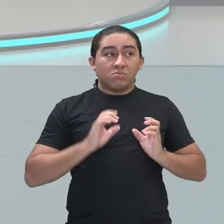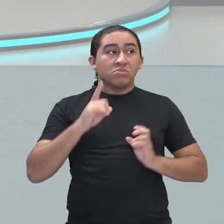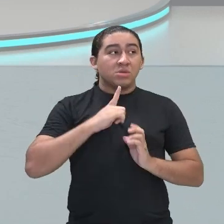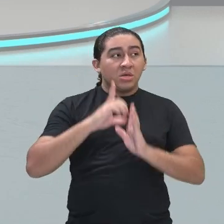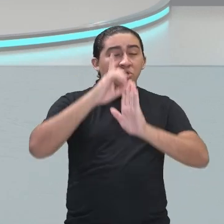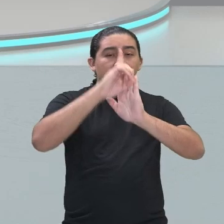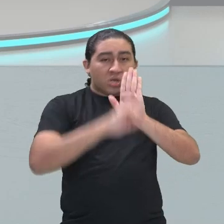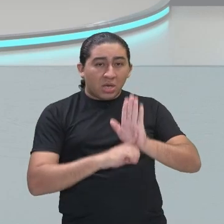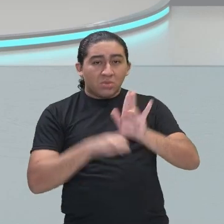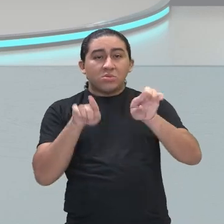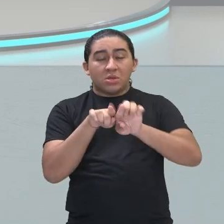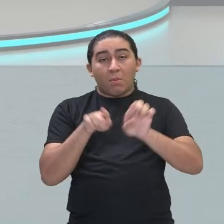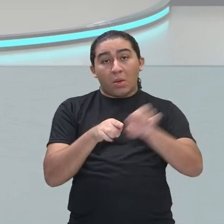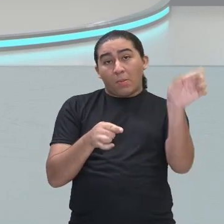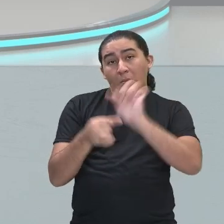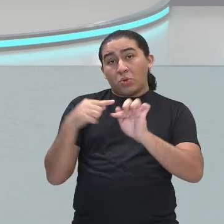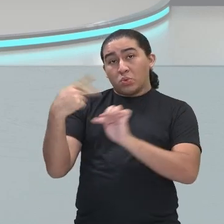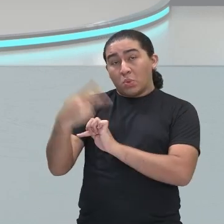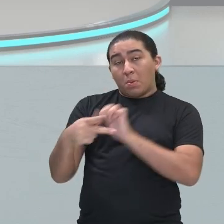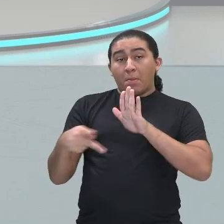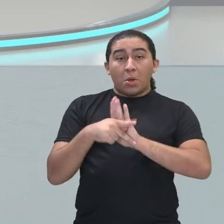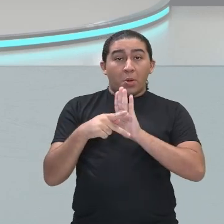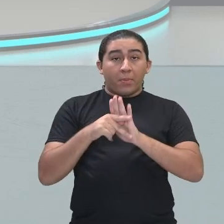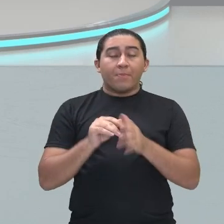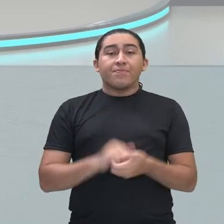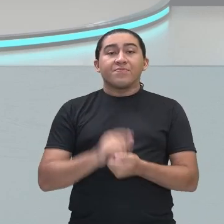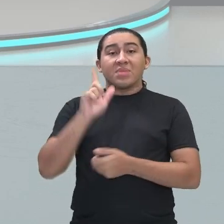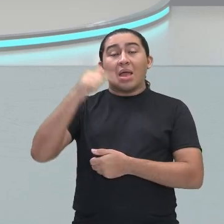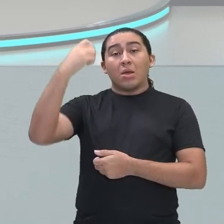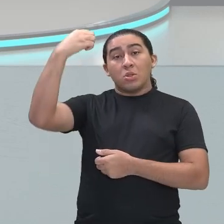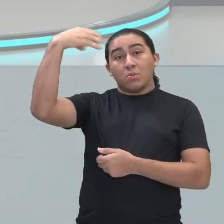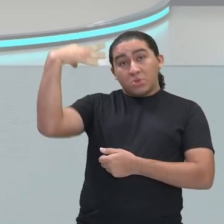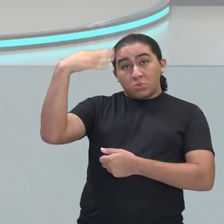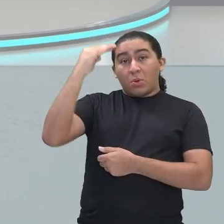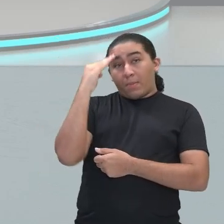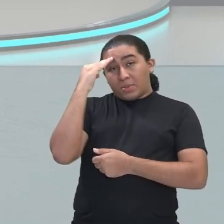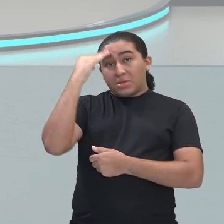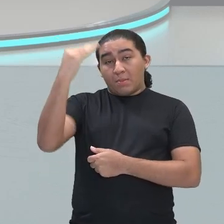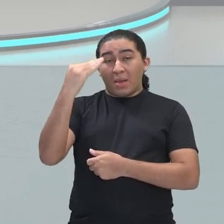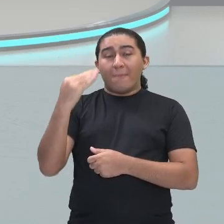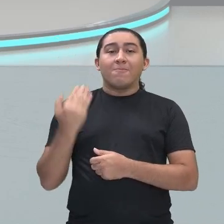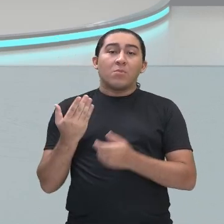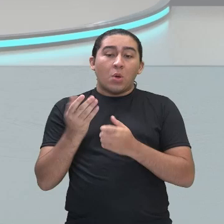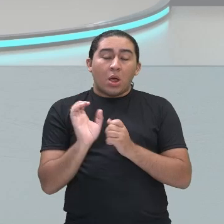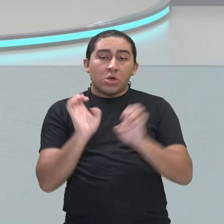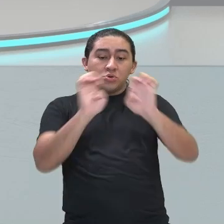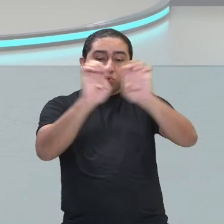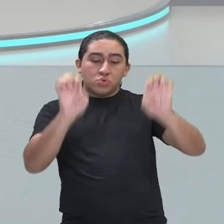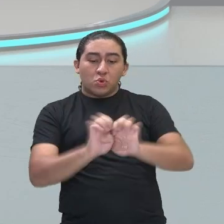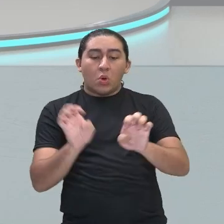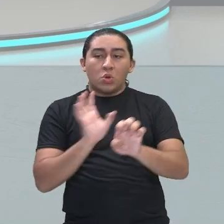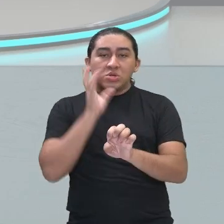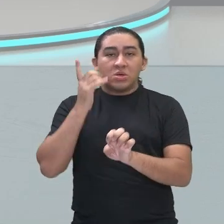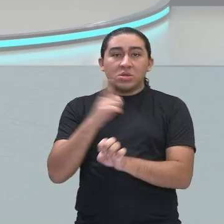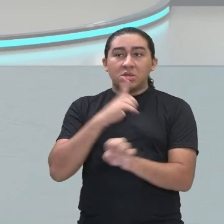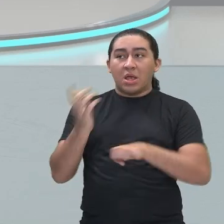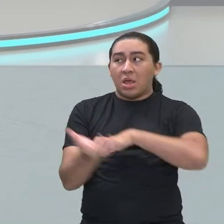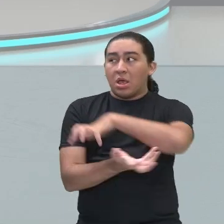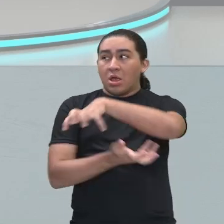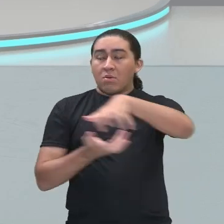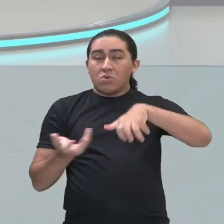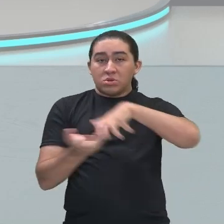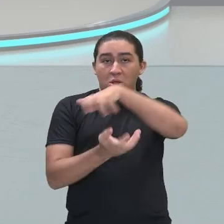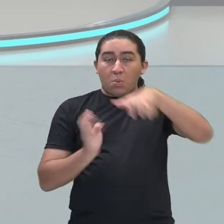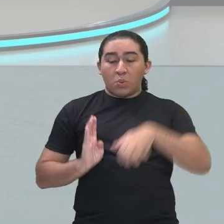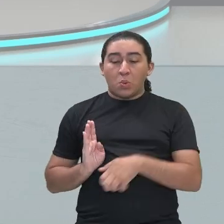deveres. Foi o iluminismo o principal motor das revoluções burguesas, que por sua vez